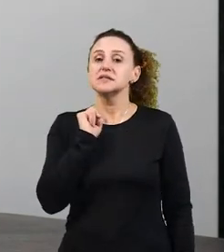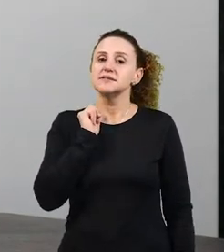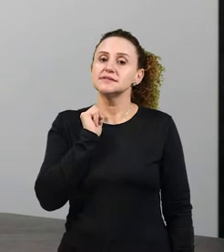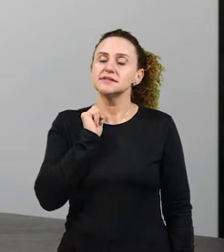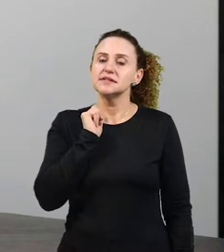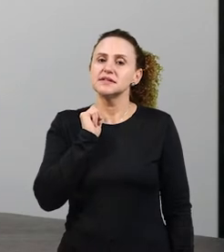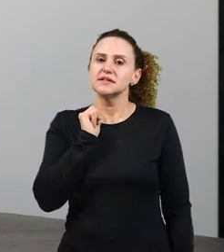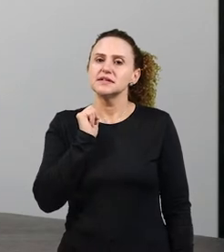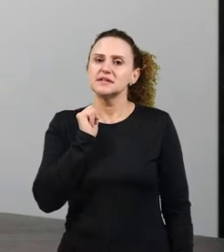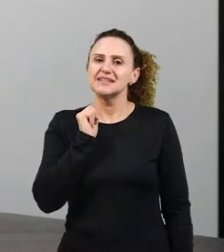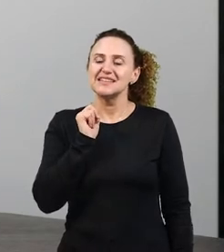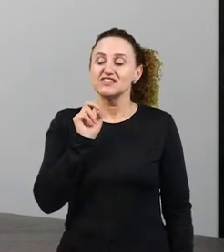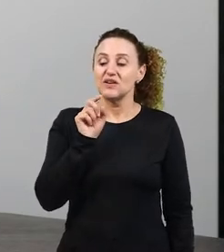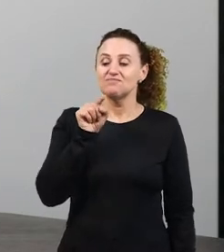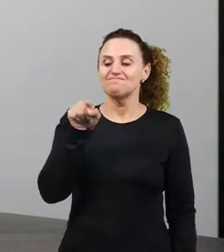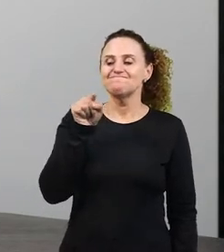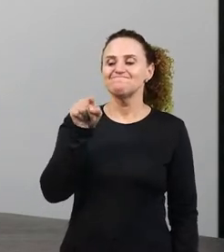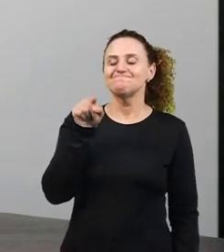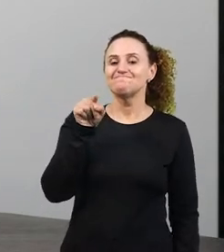falo da carteira